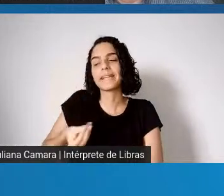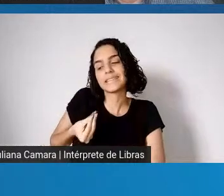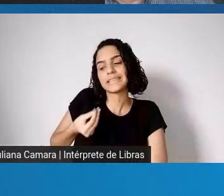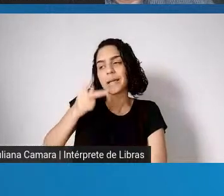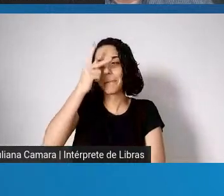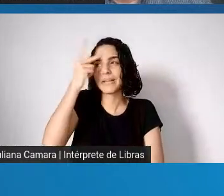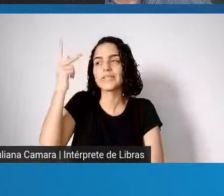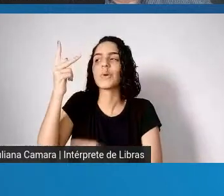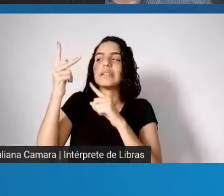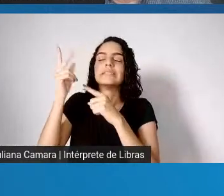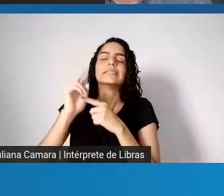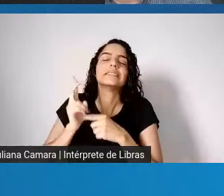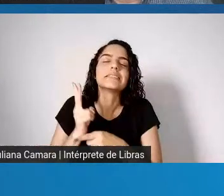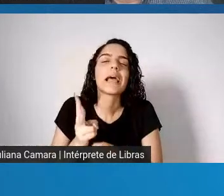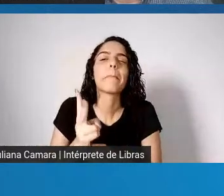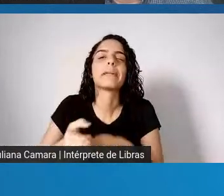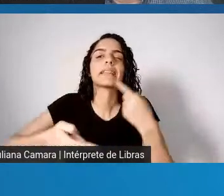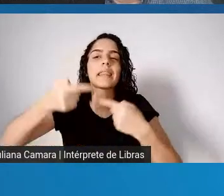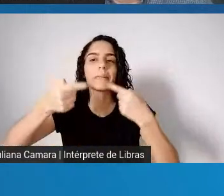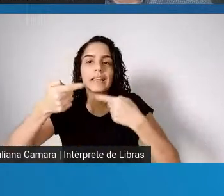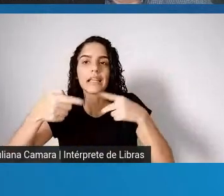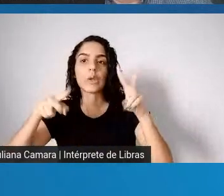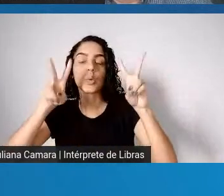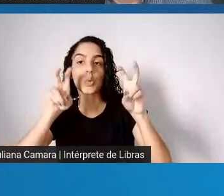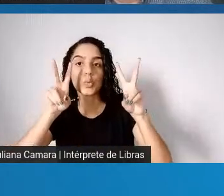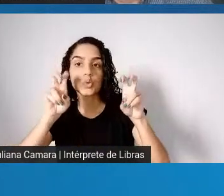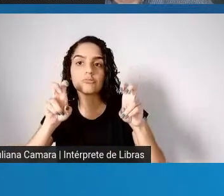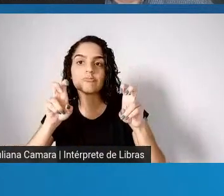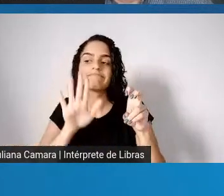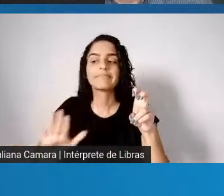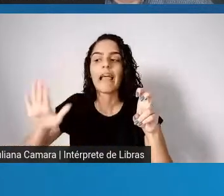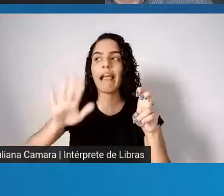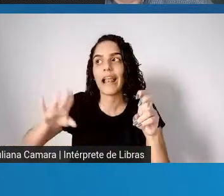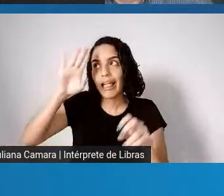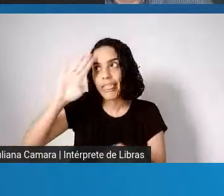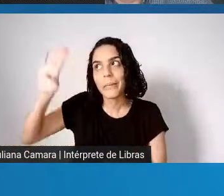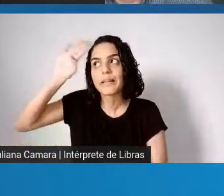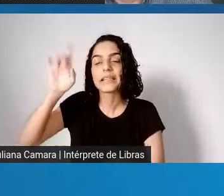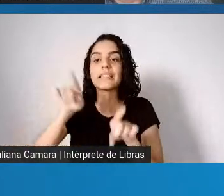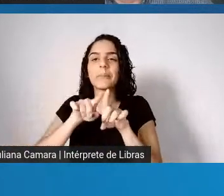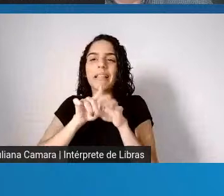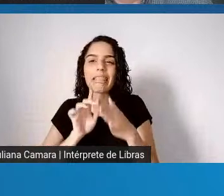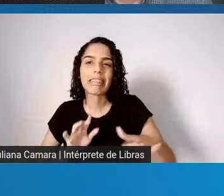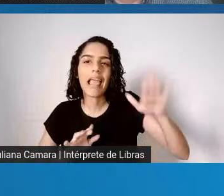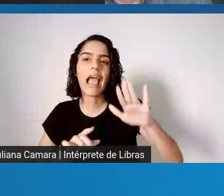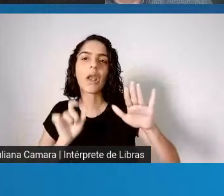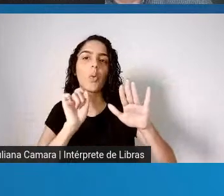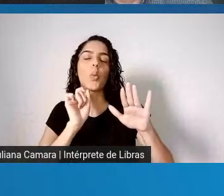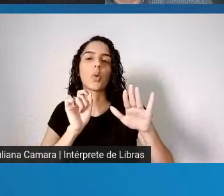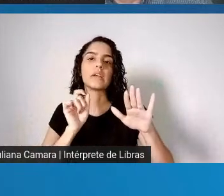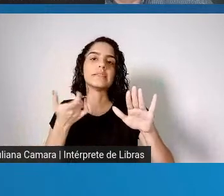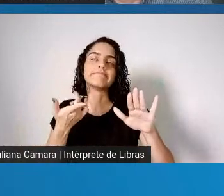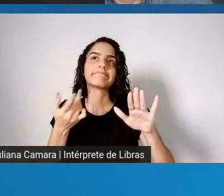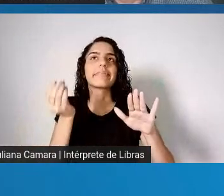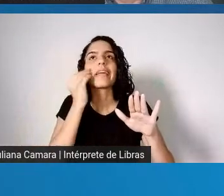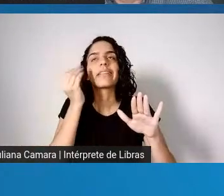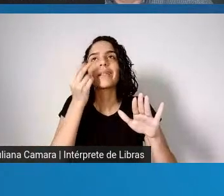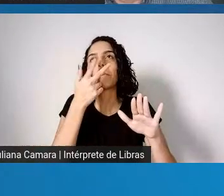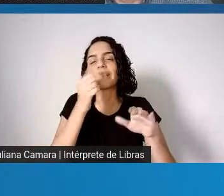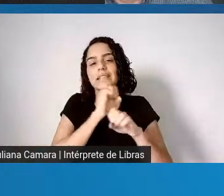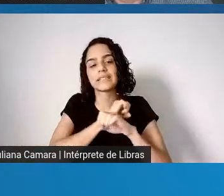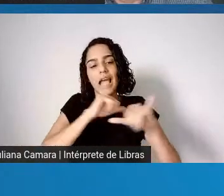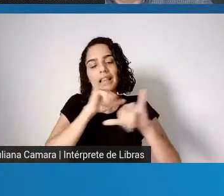que vêm debatendo o tema, tanto no sentido acadêmico, como também tentando difundir,